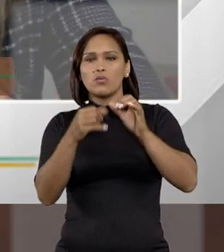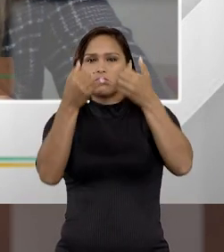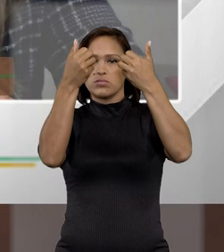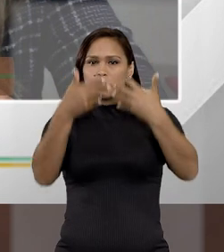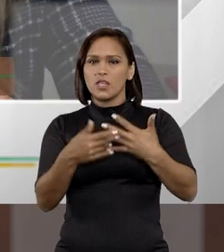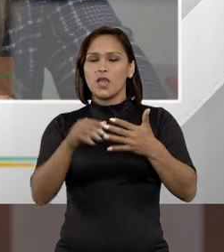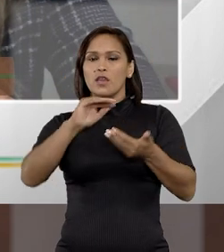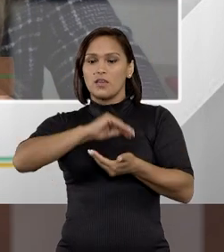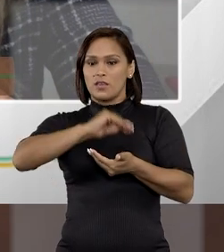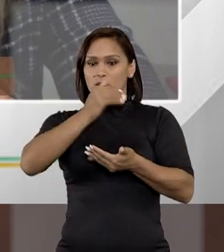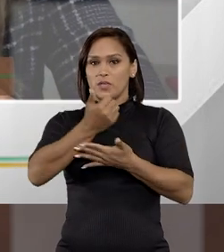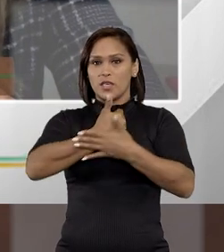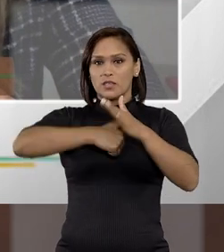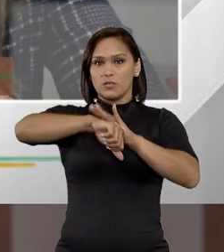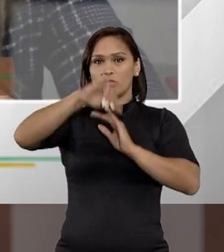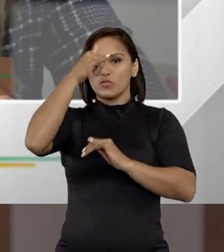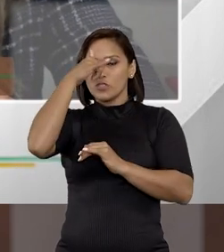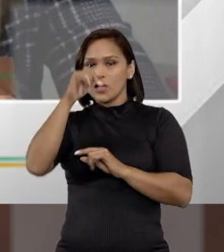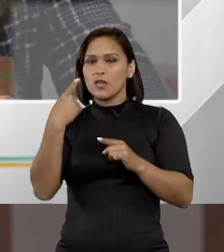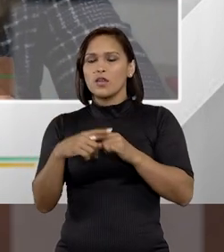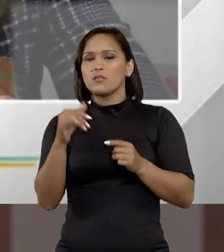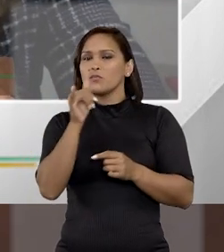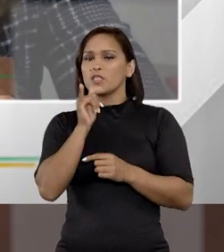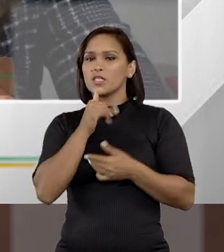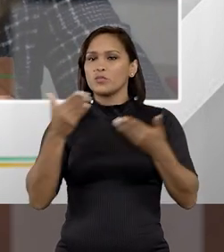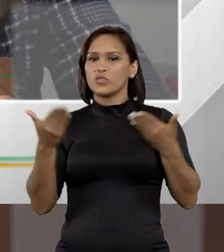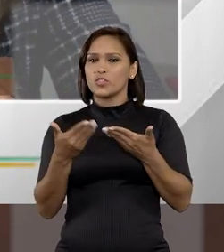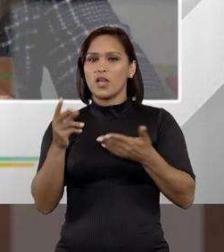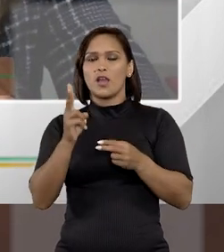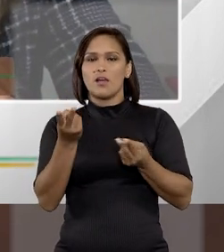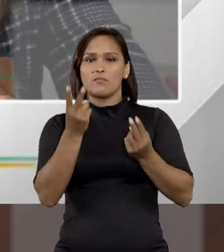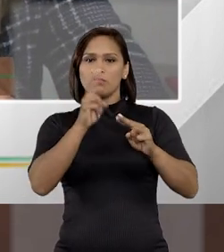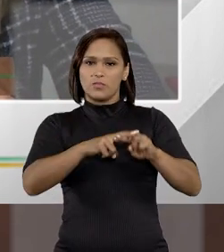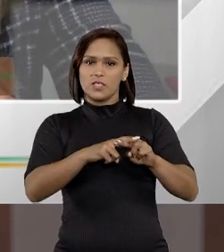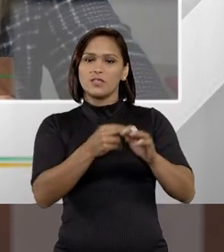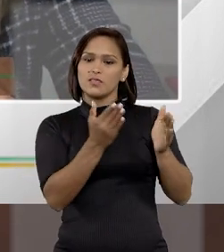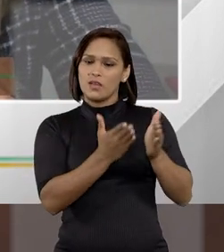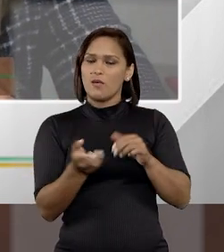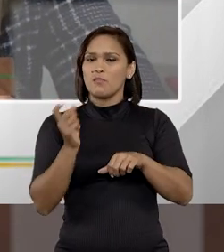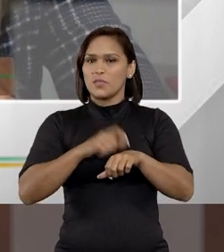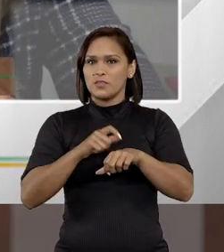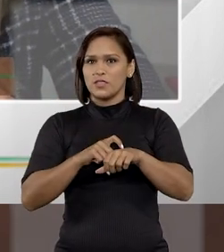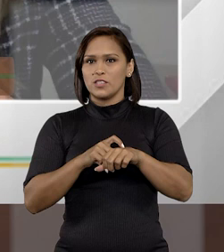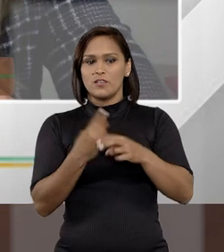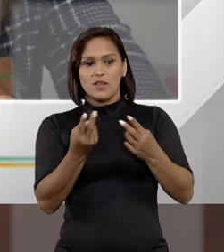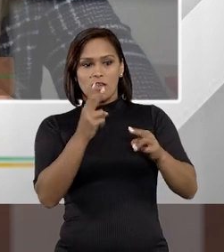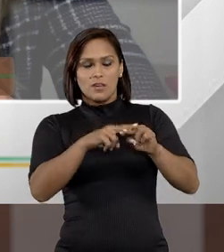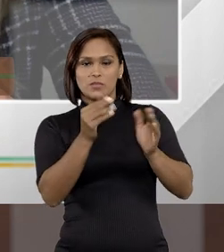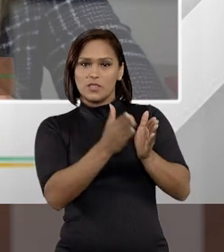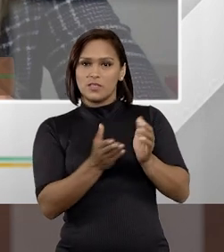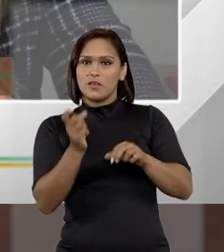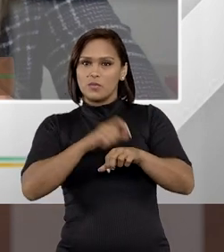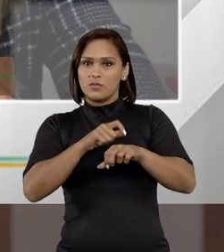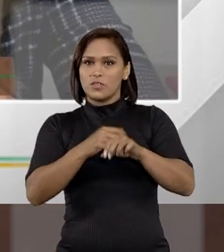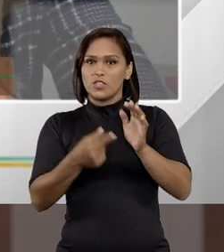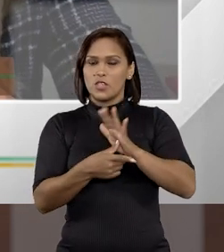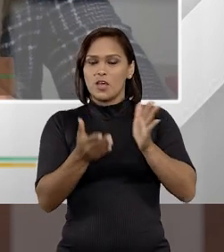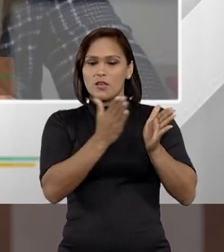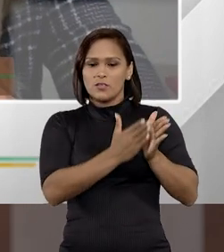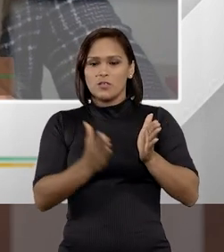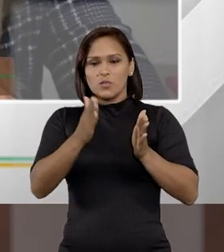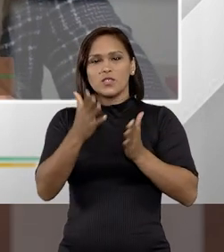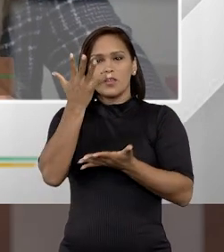aplicado muito o pacote anti-crime. Um exemplo que a gente já trabalhou aqui é a questão da prisão preventiva, né, a prisão preventiva de fato